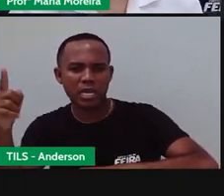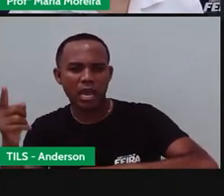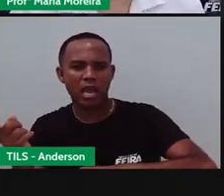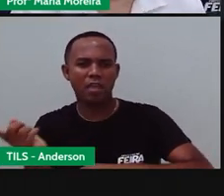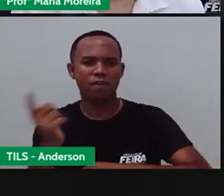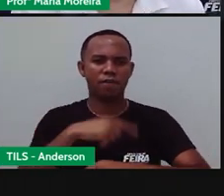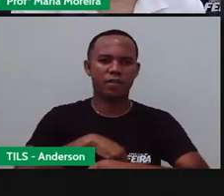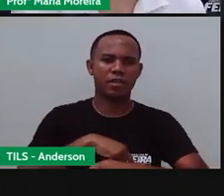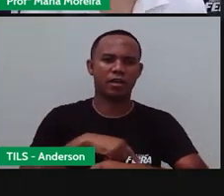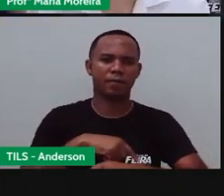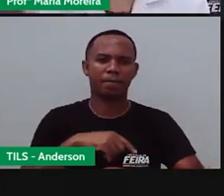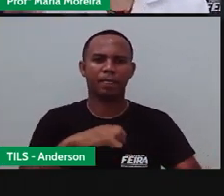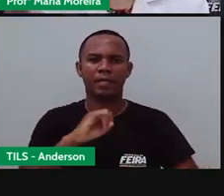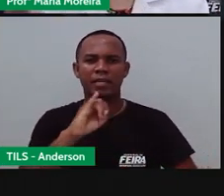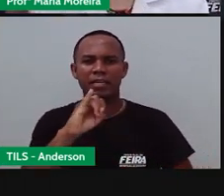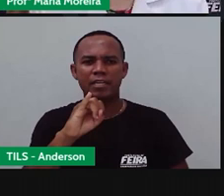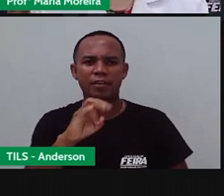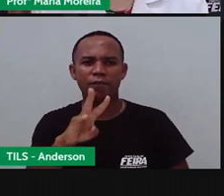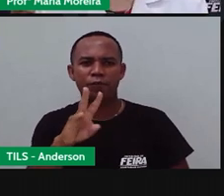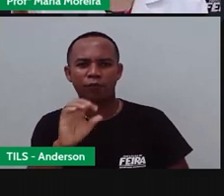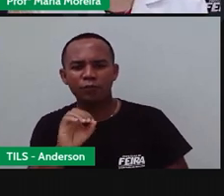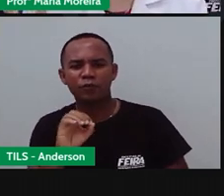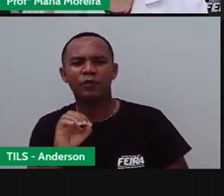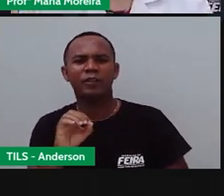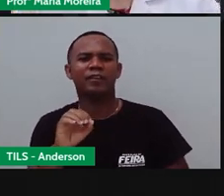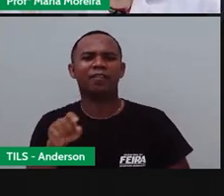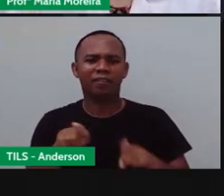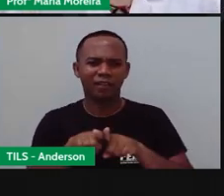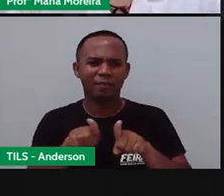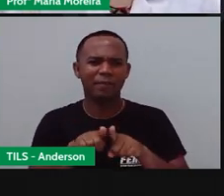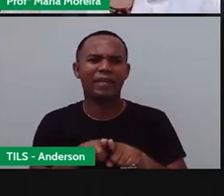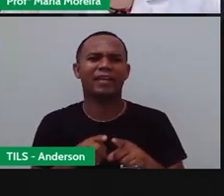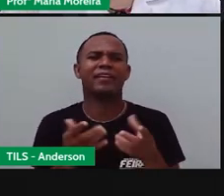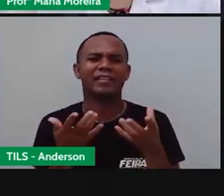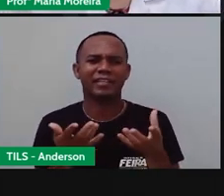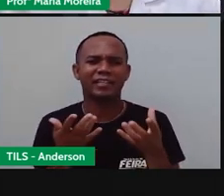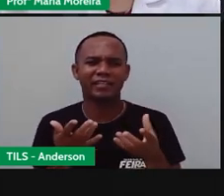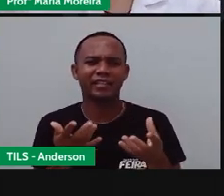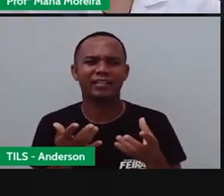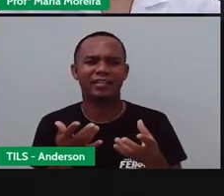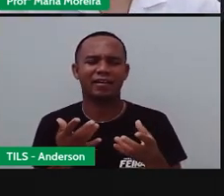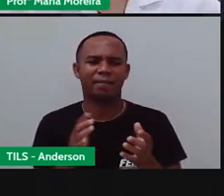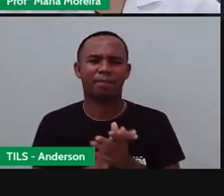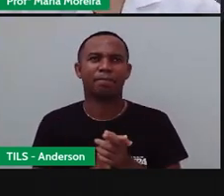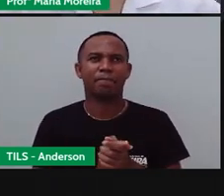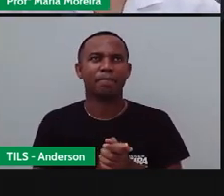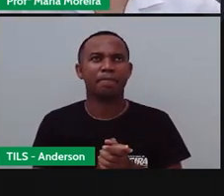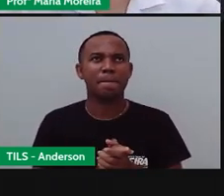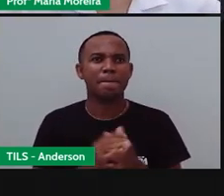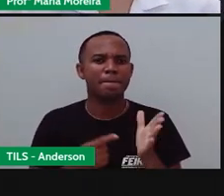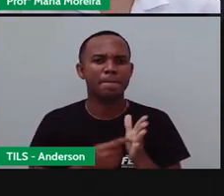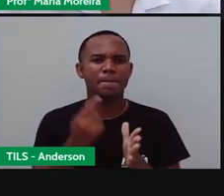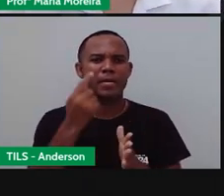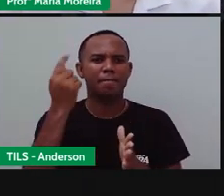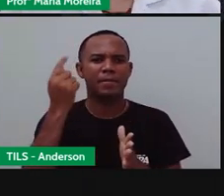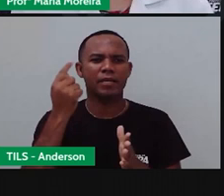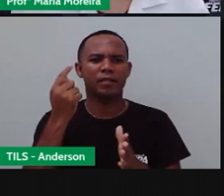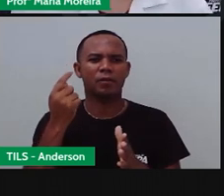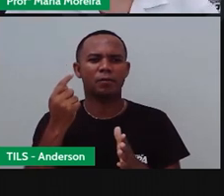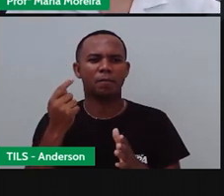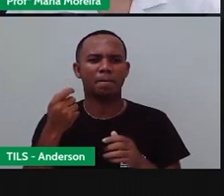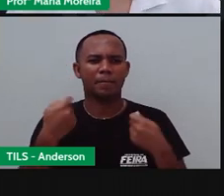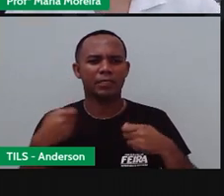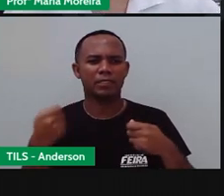Ivo Também Queria fazer isso Hum Primeiro Eu preciso Construir uma caixa